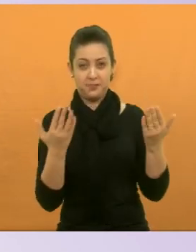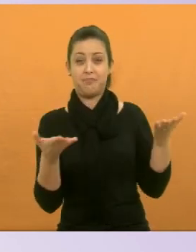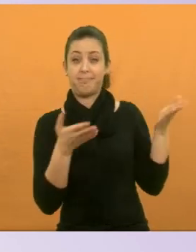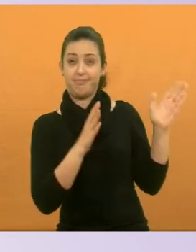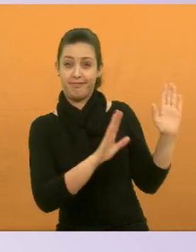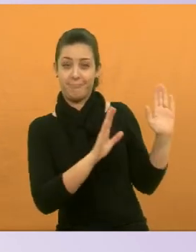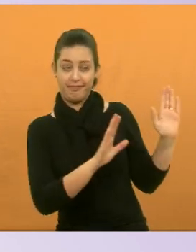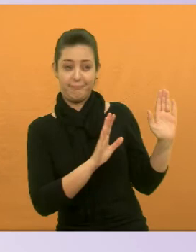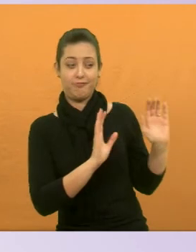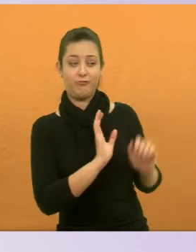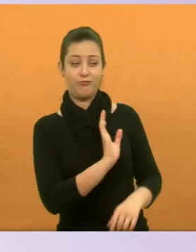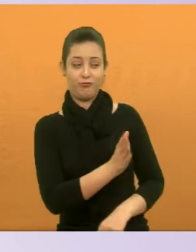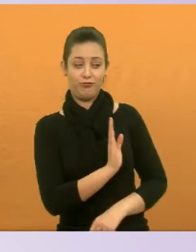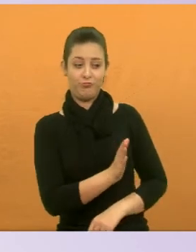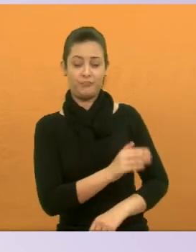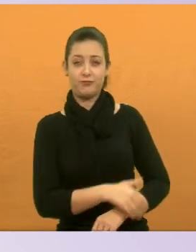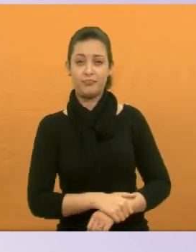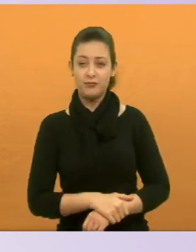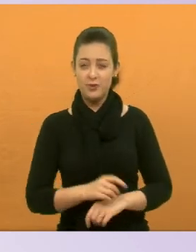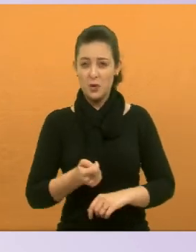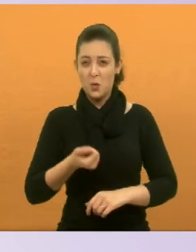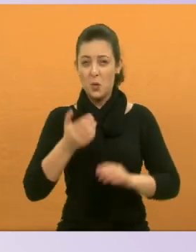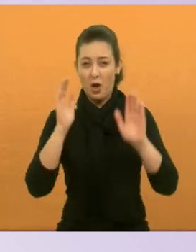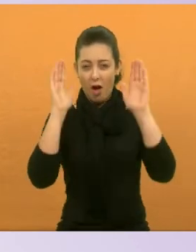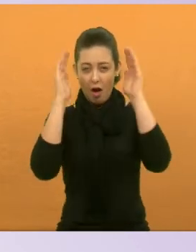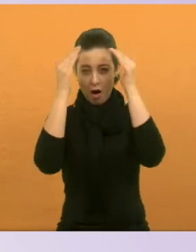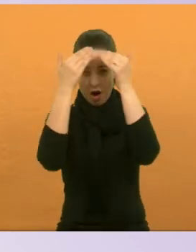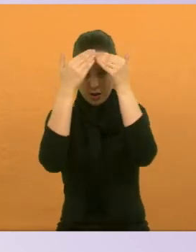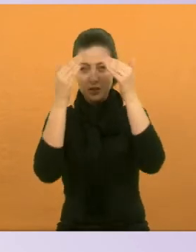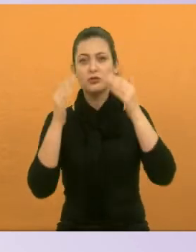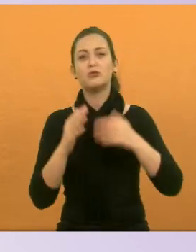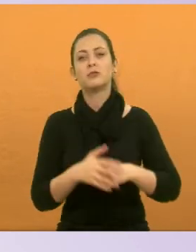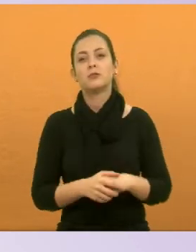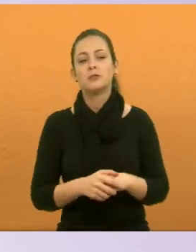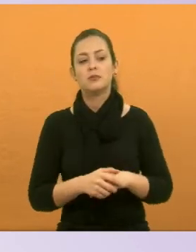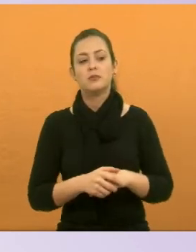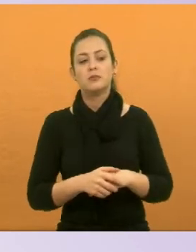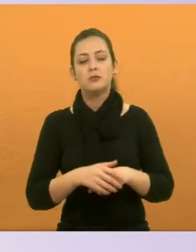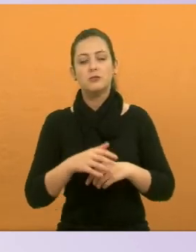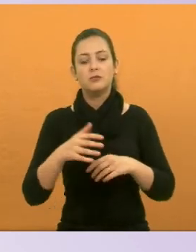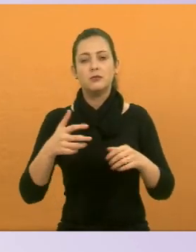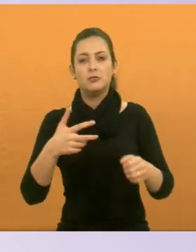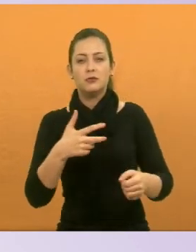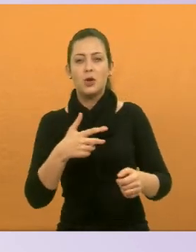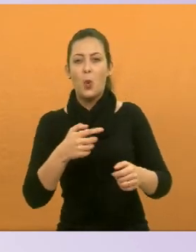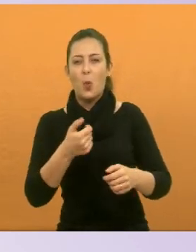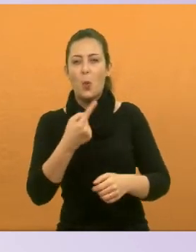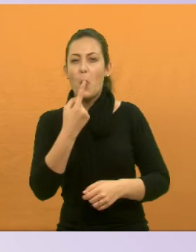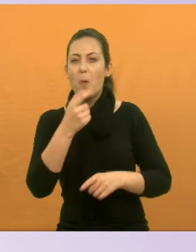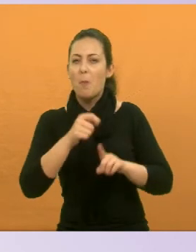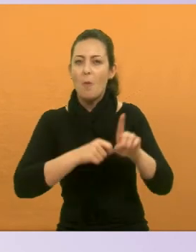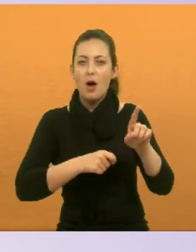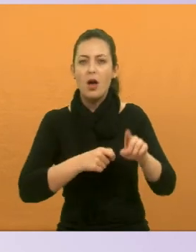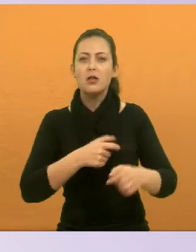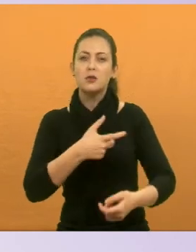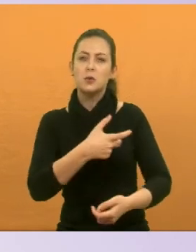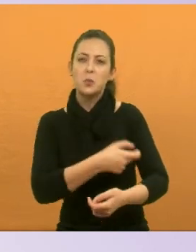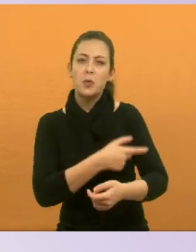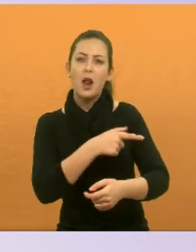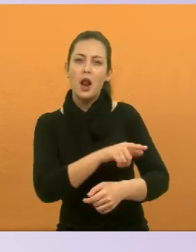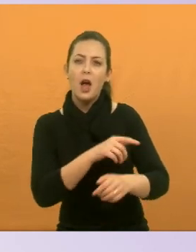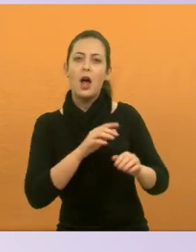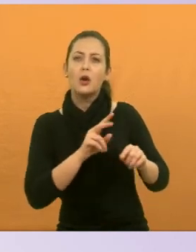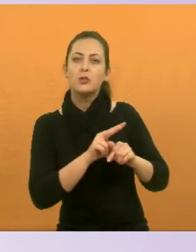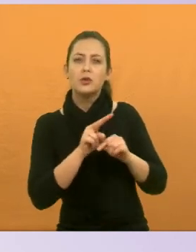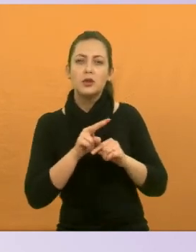já está, assim, já está quase fechado, né? Esse animal ficou internado quase um mês. Eu agradeço muito a Clínica